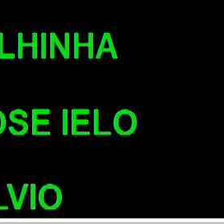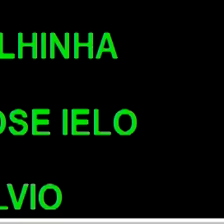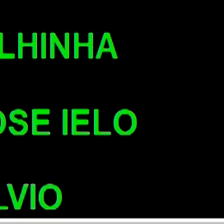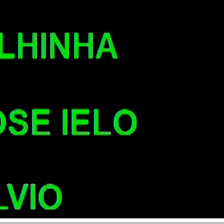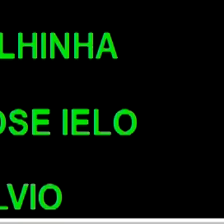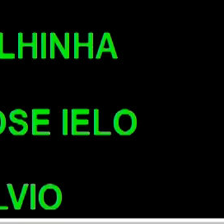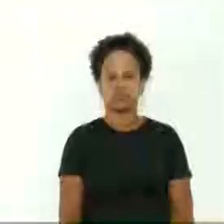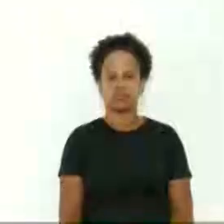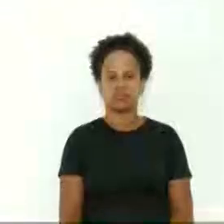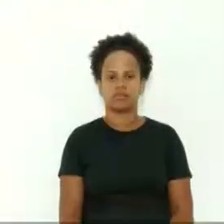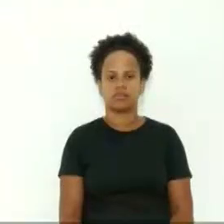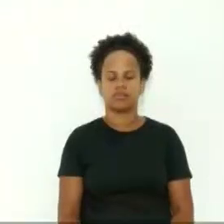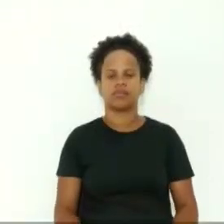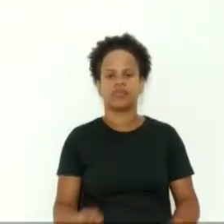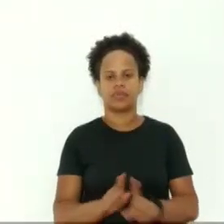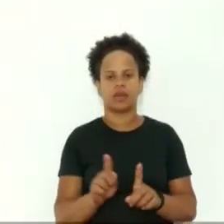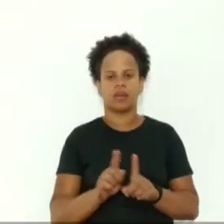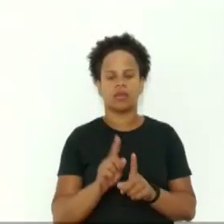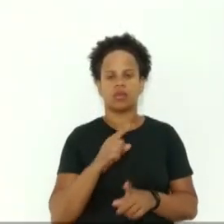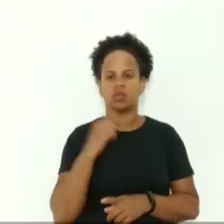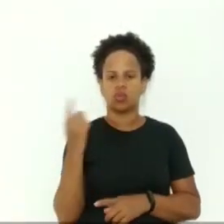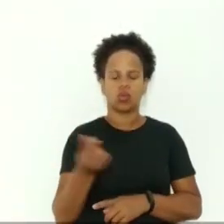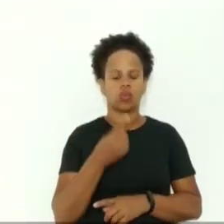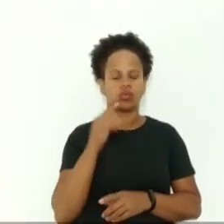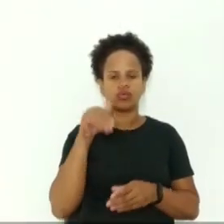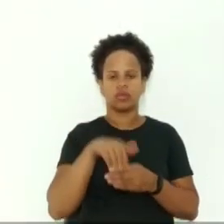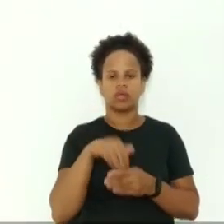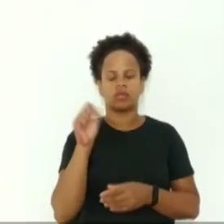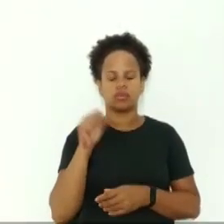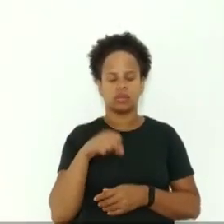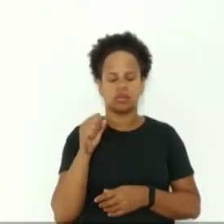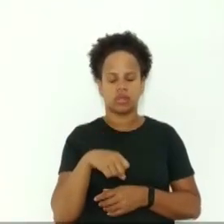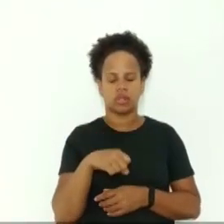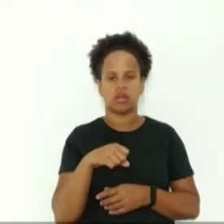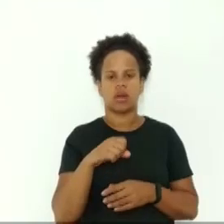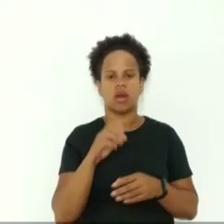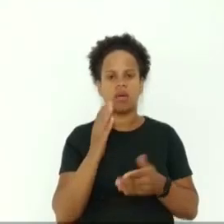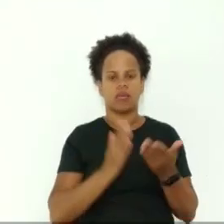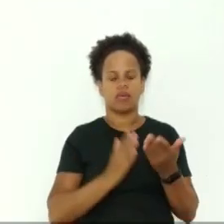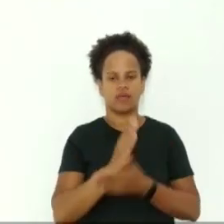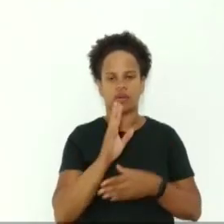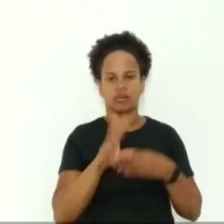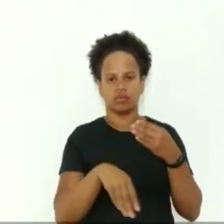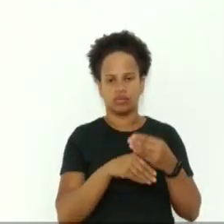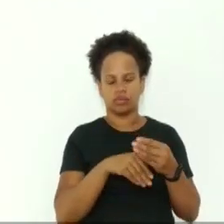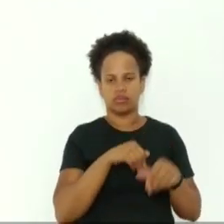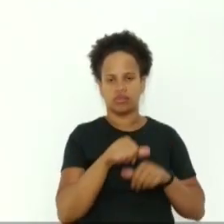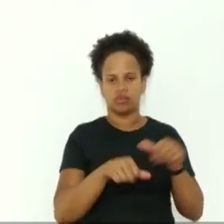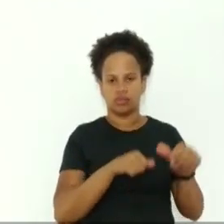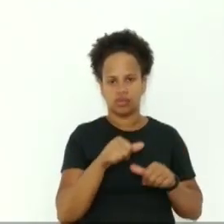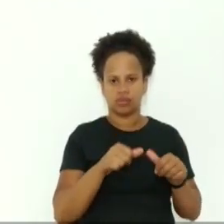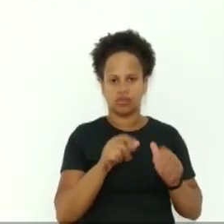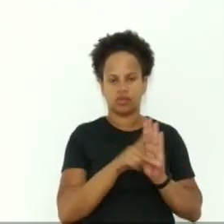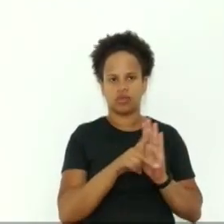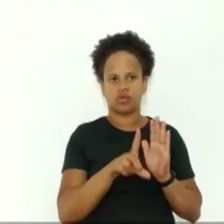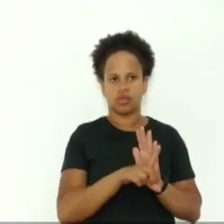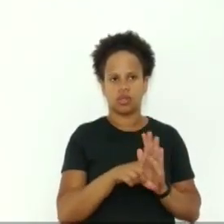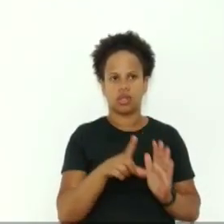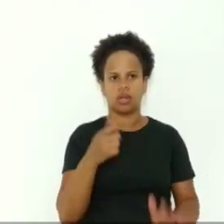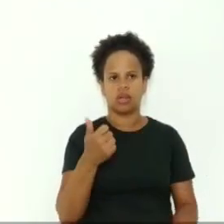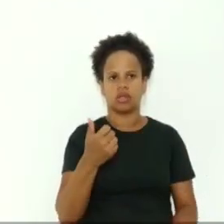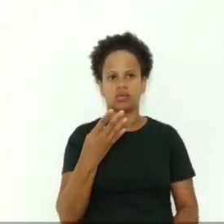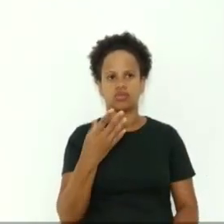também por unanimidade aprovada a emenda modificativa do projeto de lei 114 de 2022 antes de encerrar